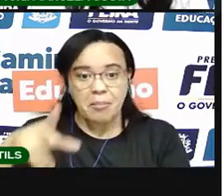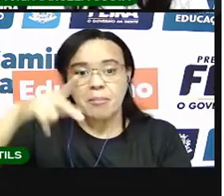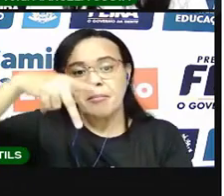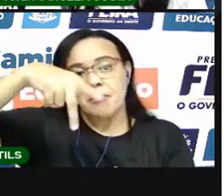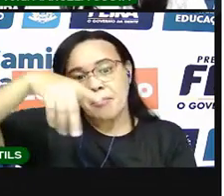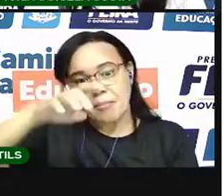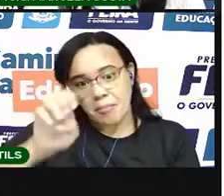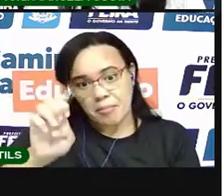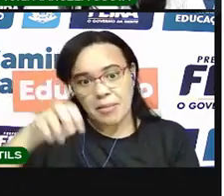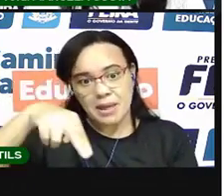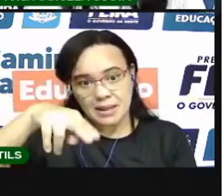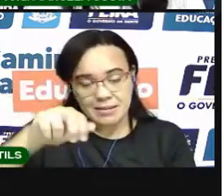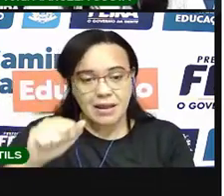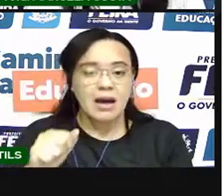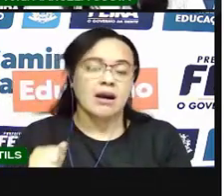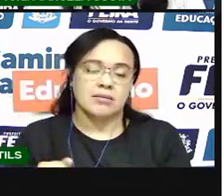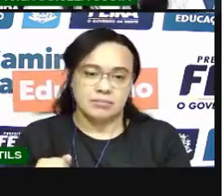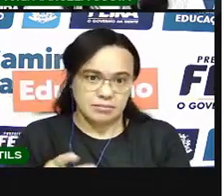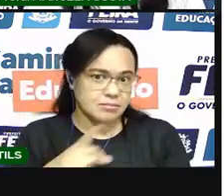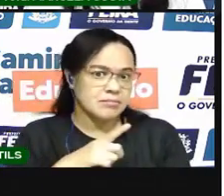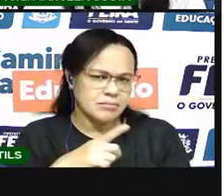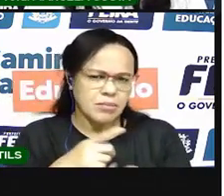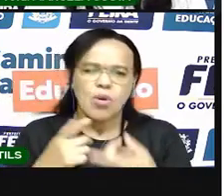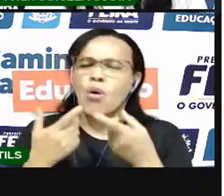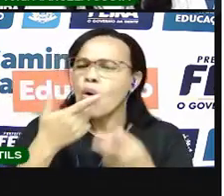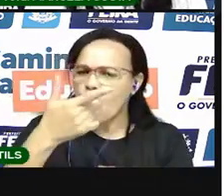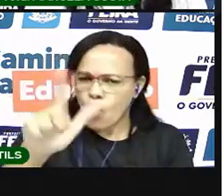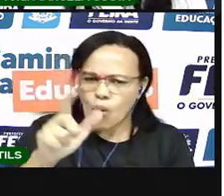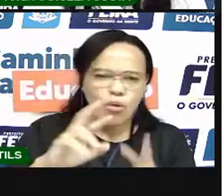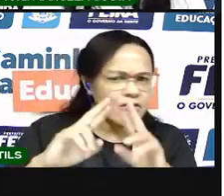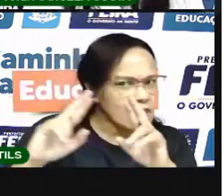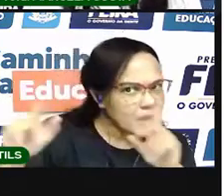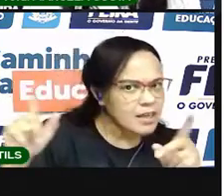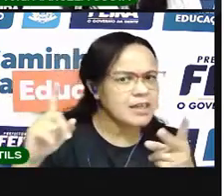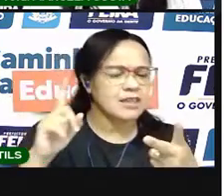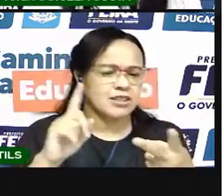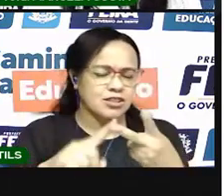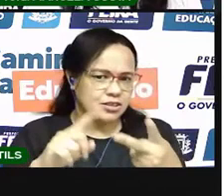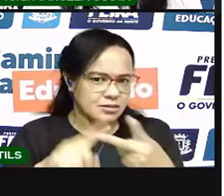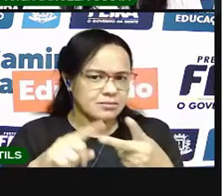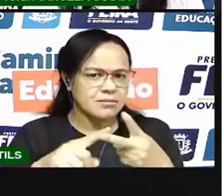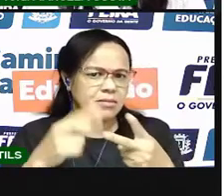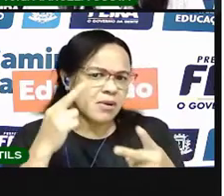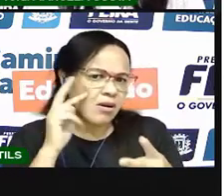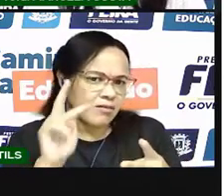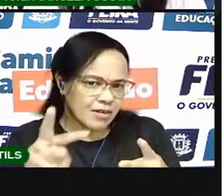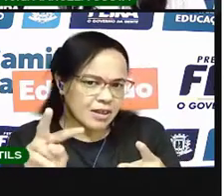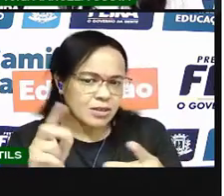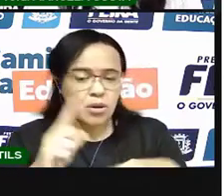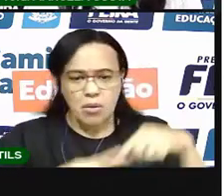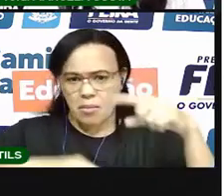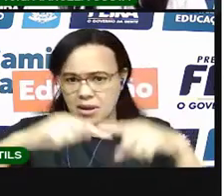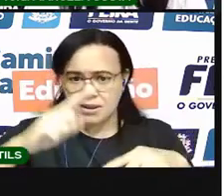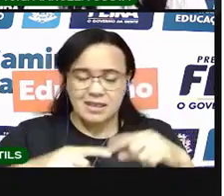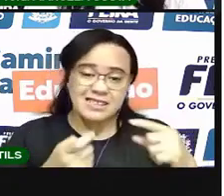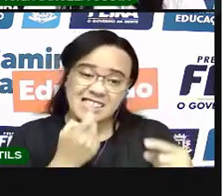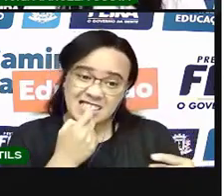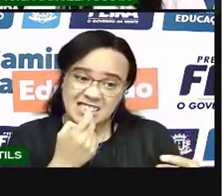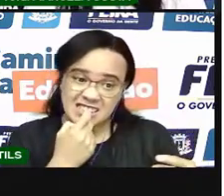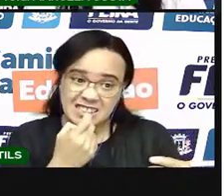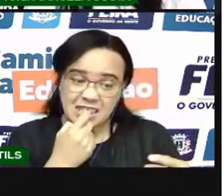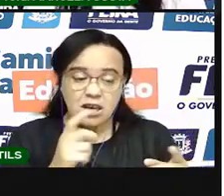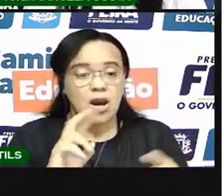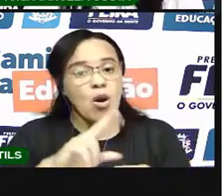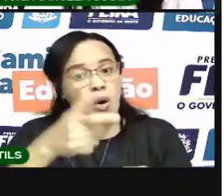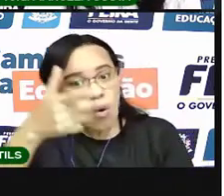Tem outro tipo de peteca aqui, né? Que é feito já com material plástico. E essa